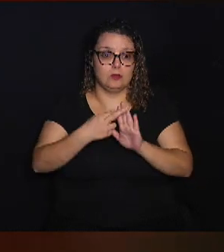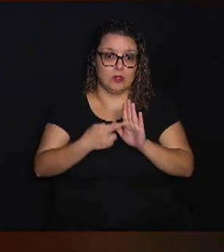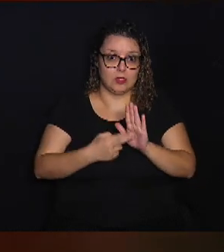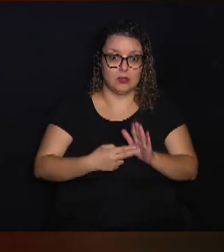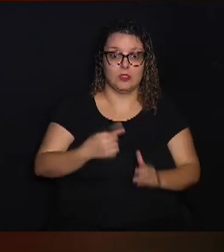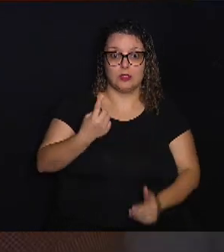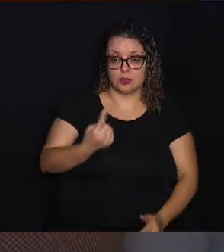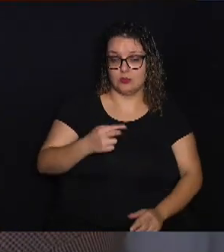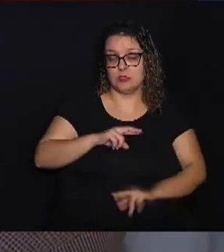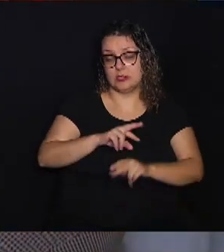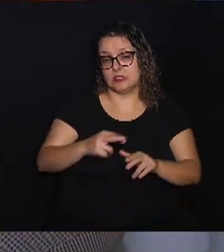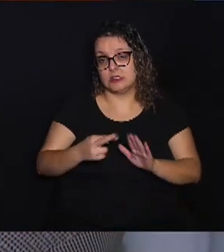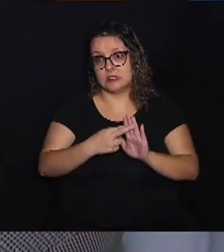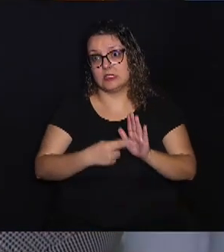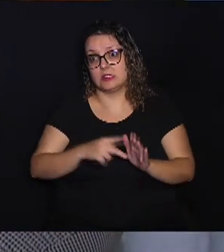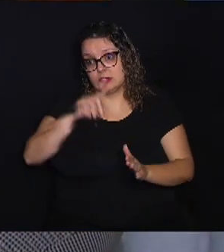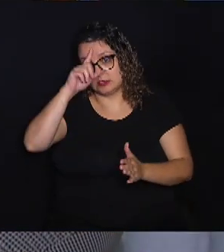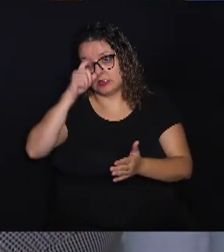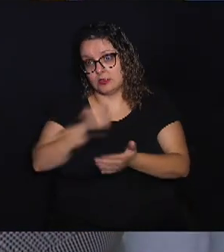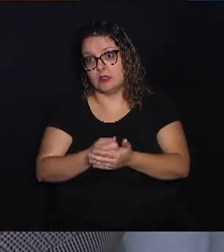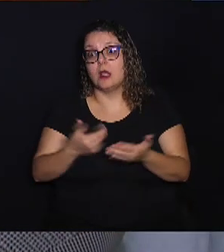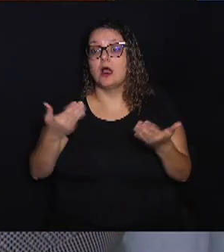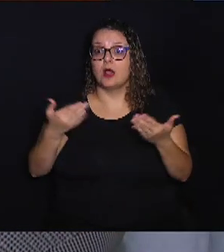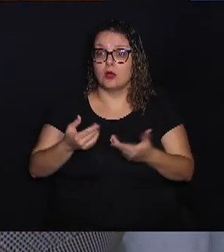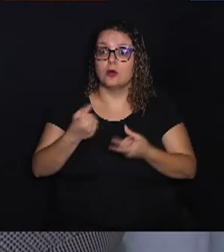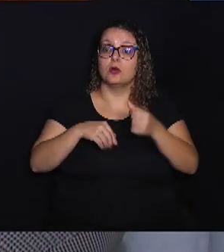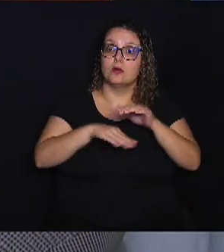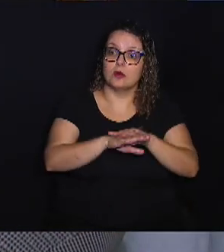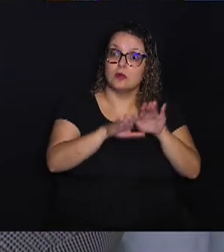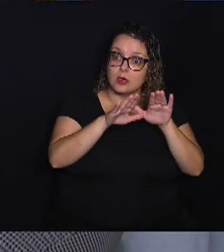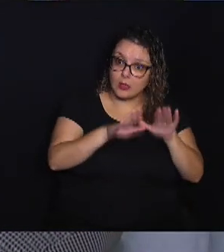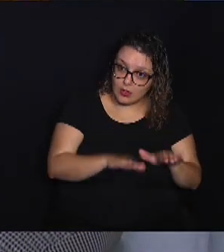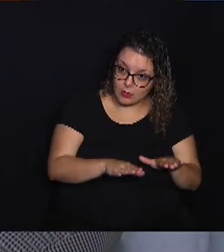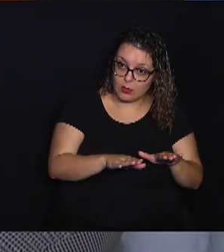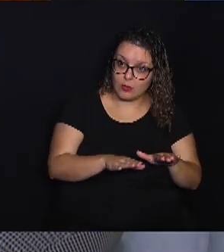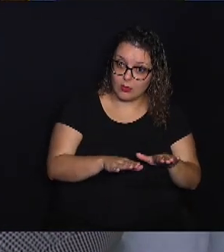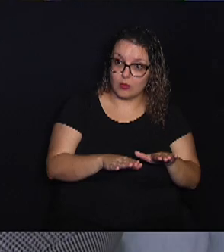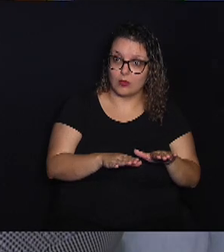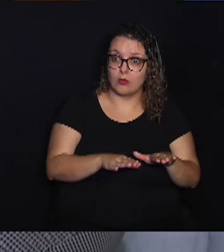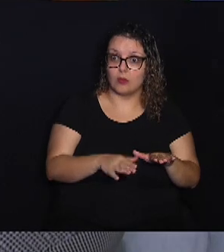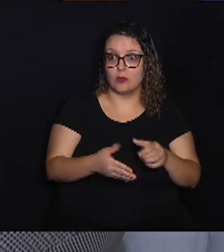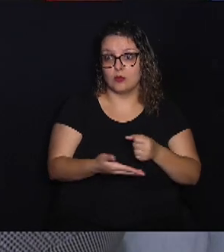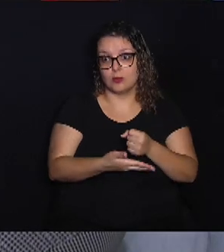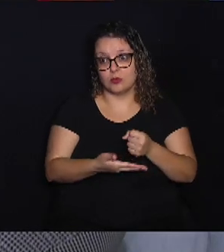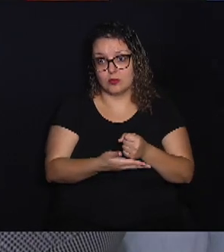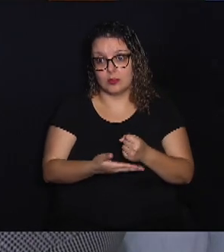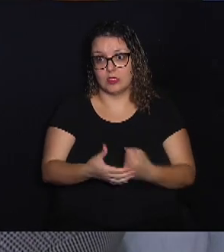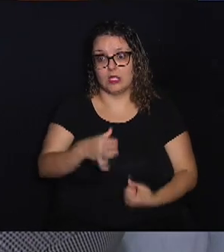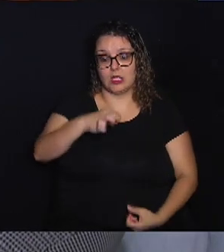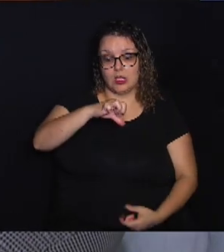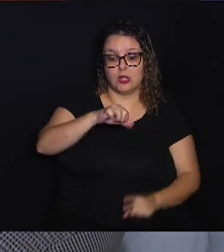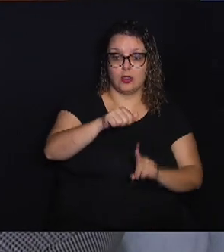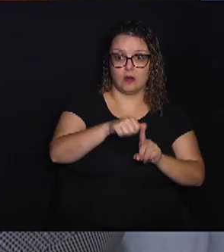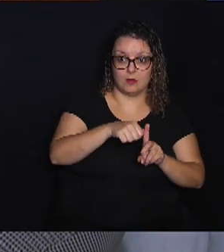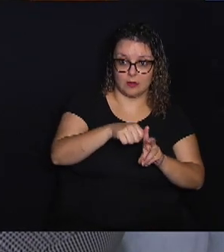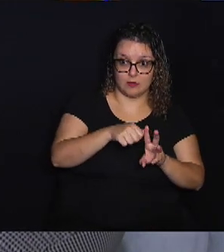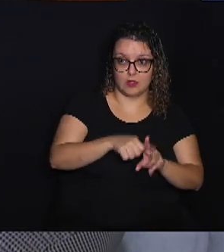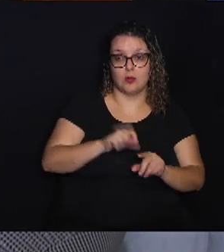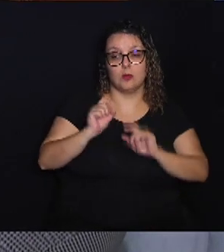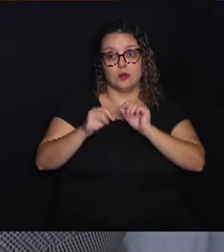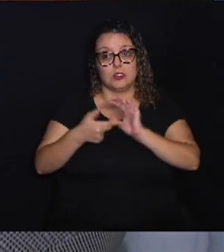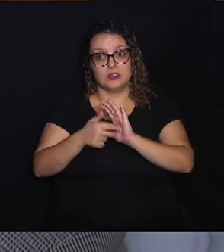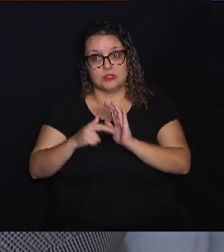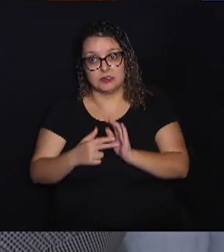das regras que ele estabeleceu, é que agora o dinheiro tem que ficar por, no mínimo, 9 meses. Ou seja,